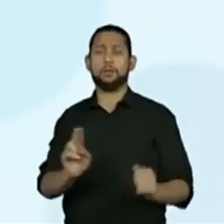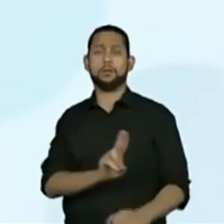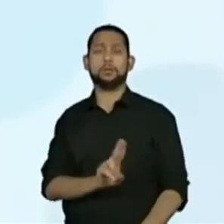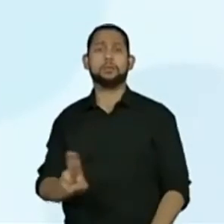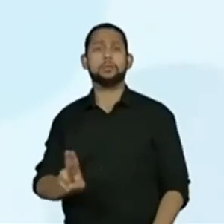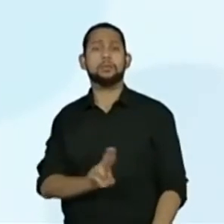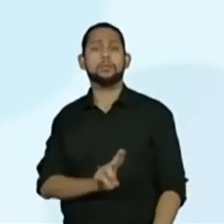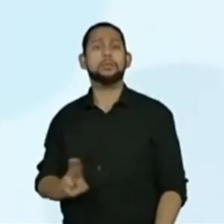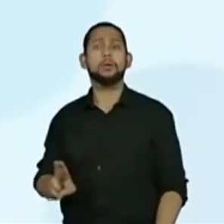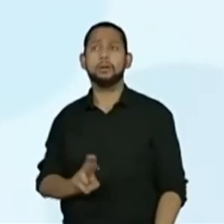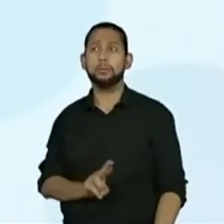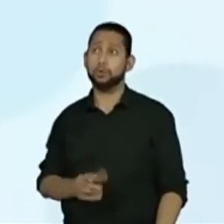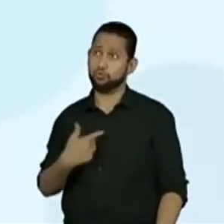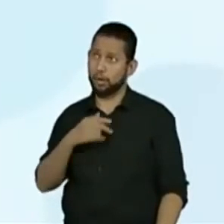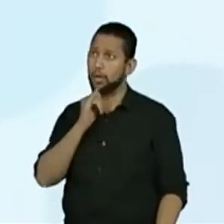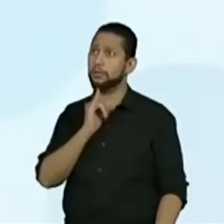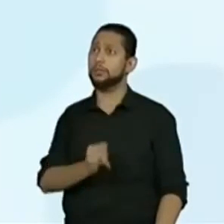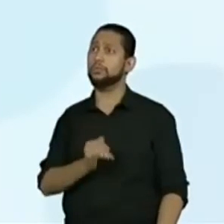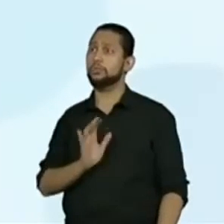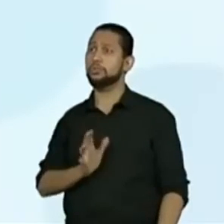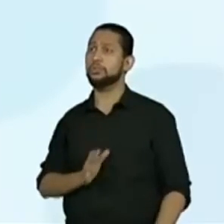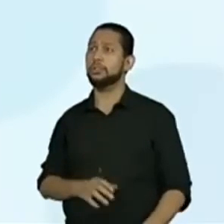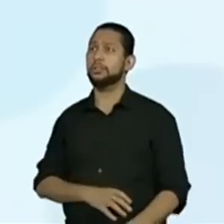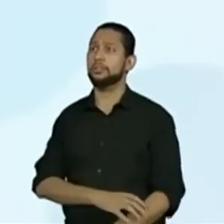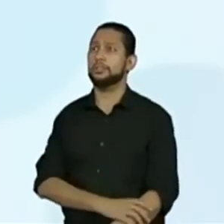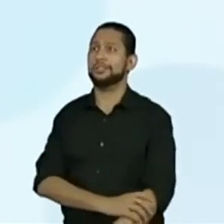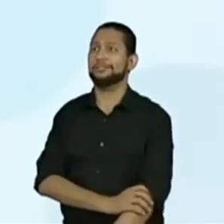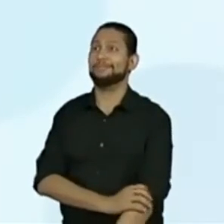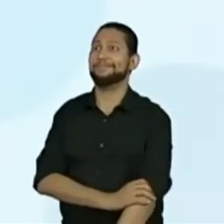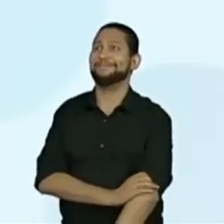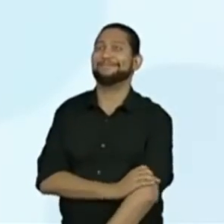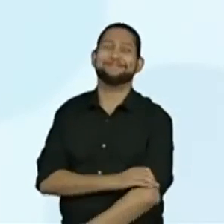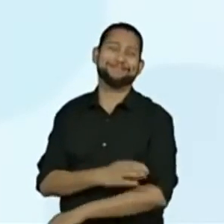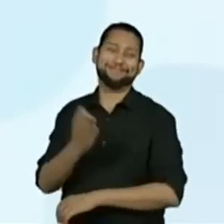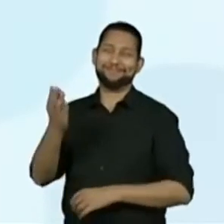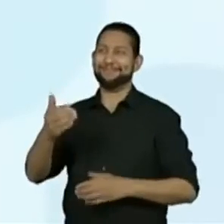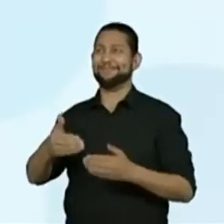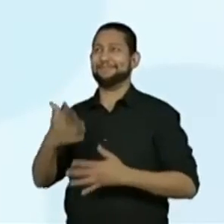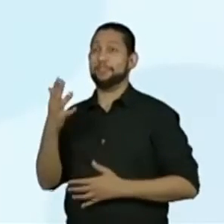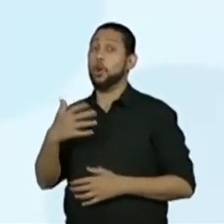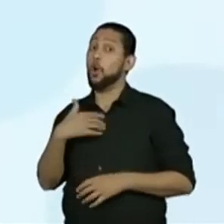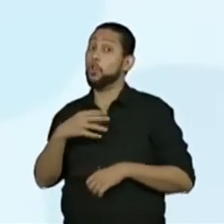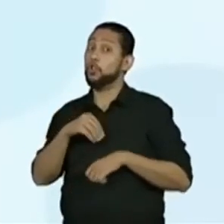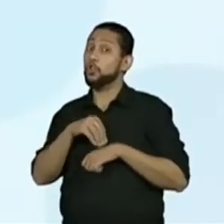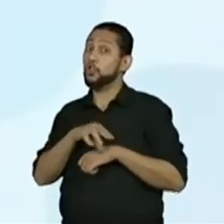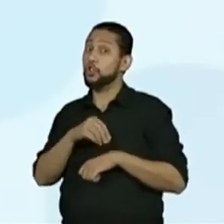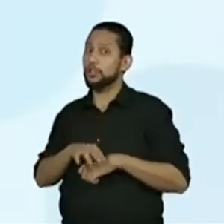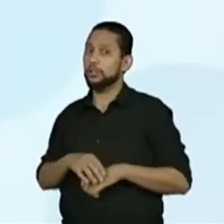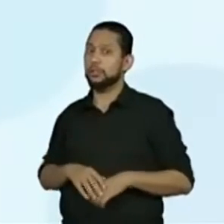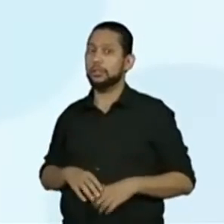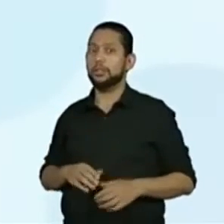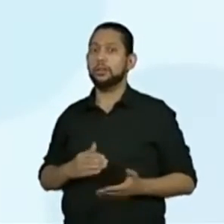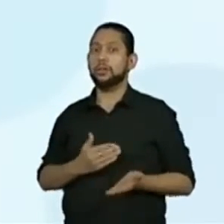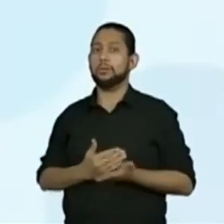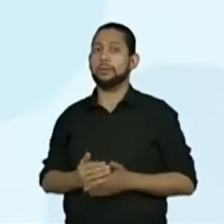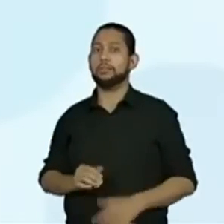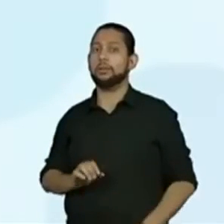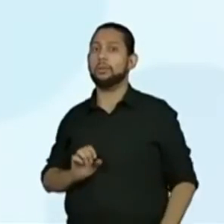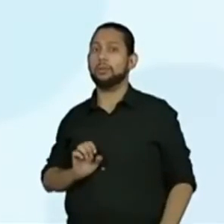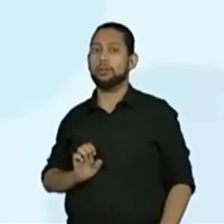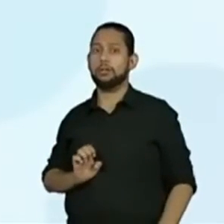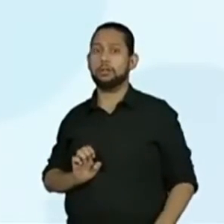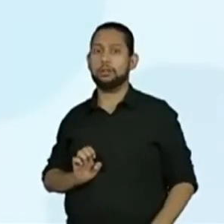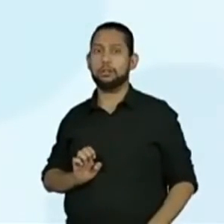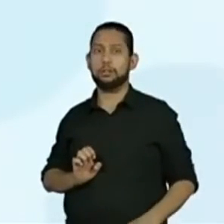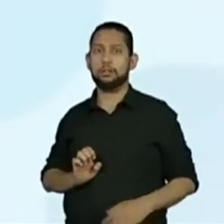dele? Eu falei. E aí? Hum, quer uma dica? Começa com E. Já